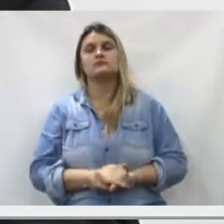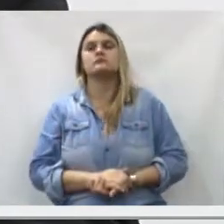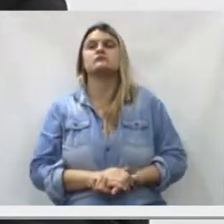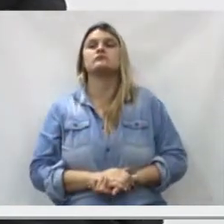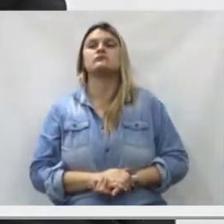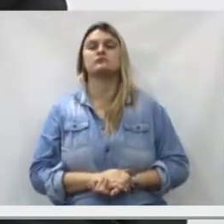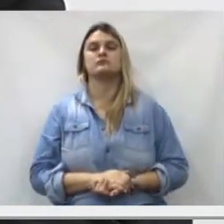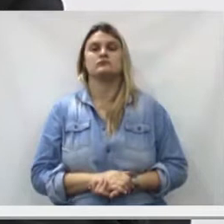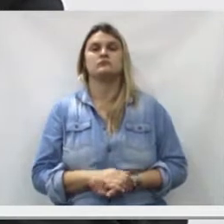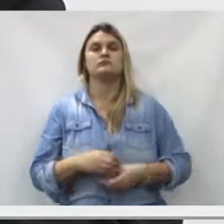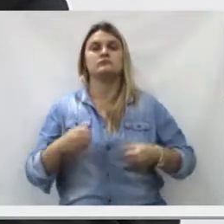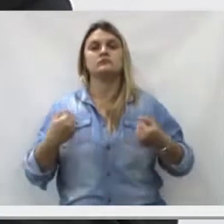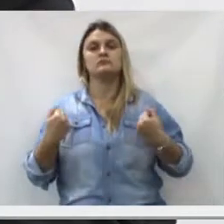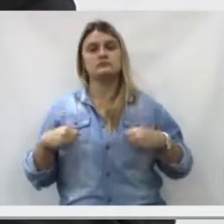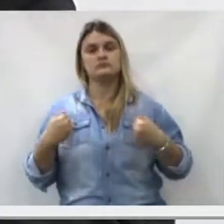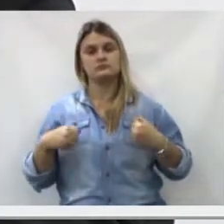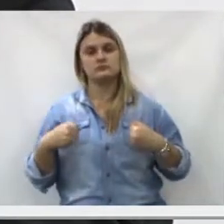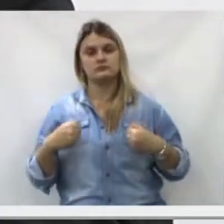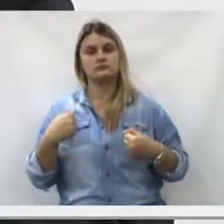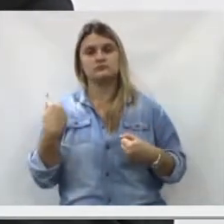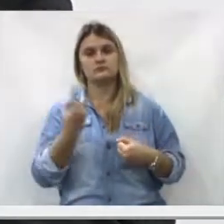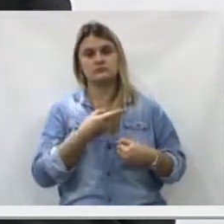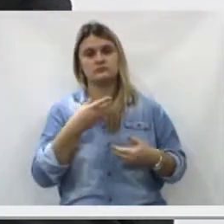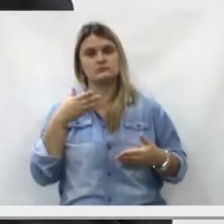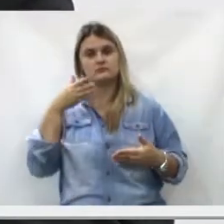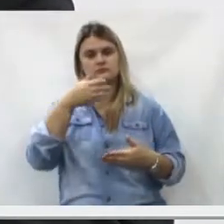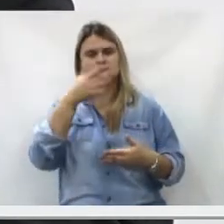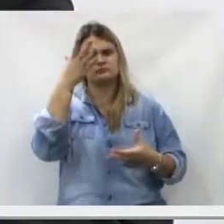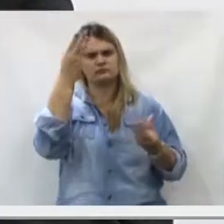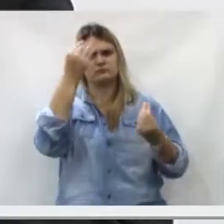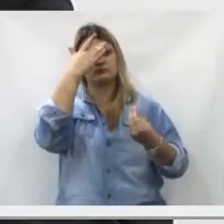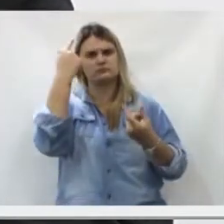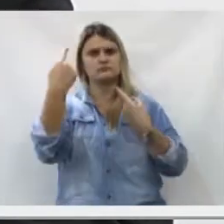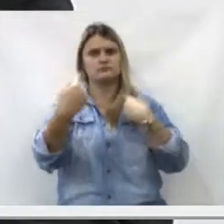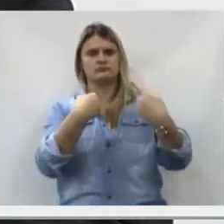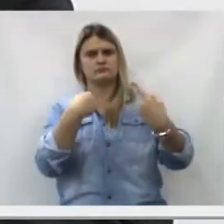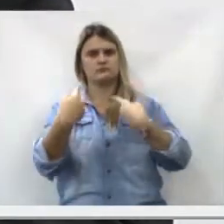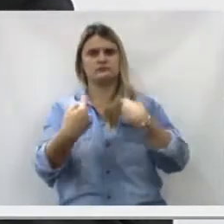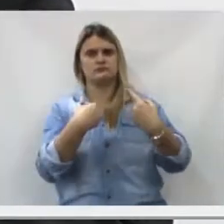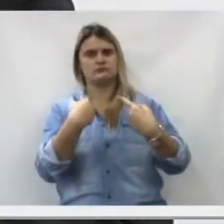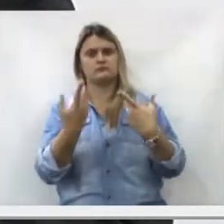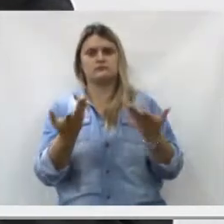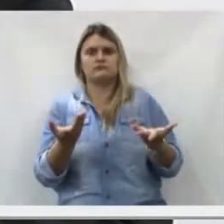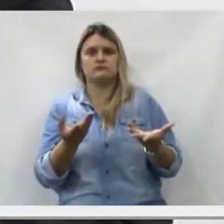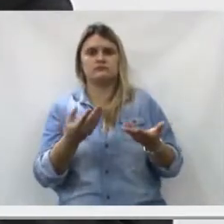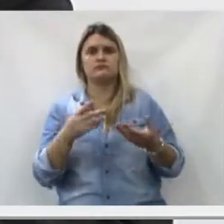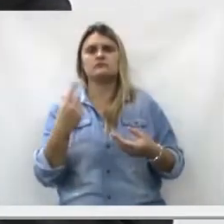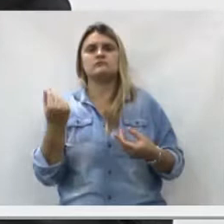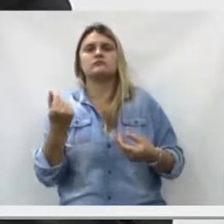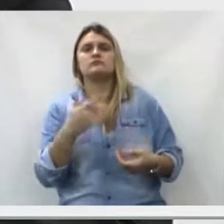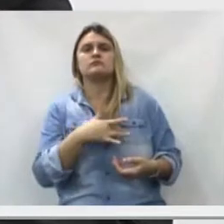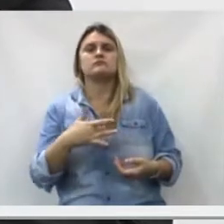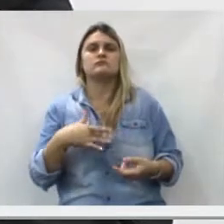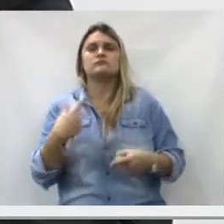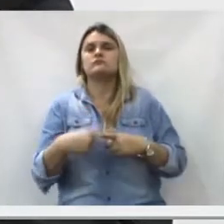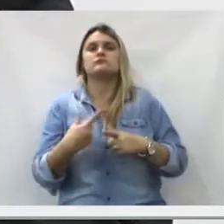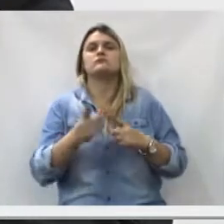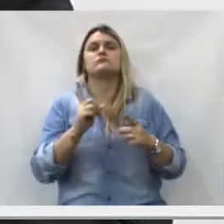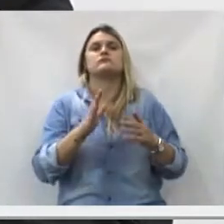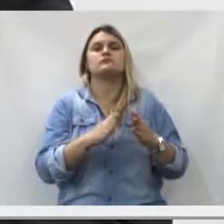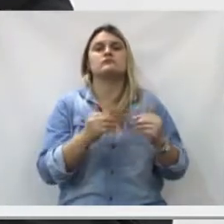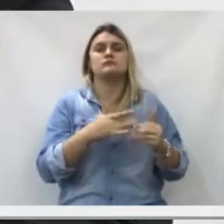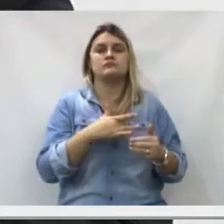quadras. A justificativa. Precisamos, fomos até questionados por algumas